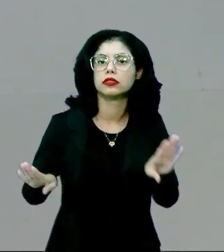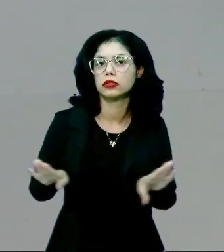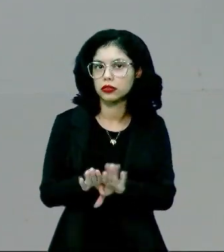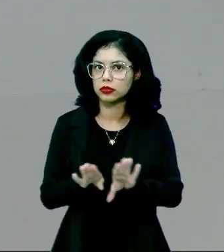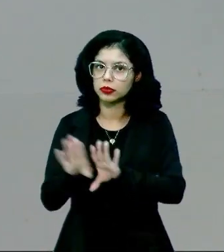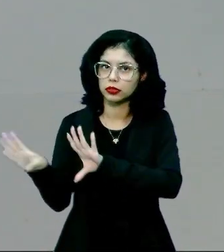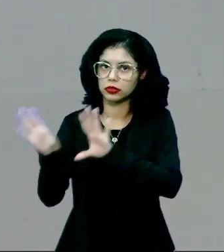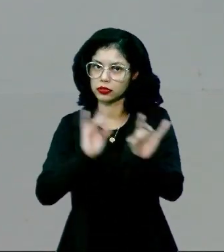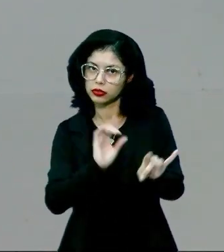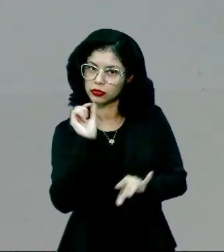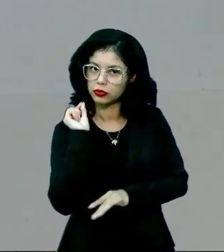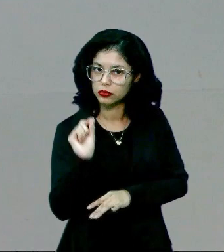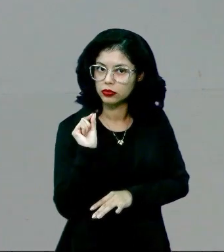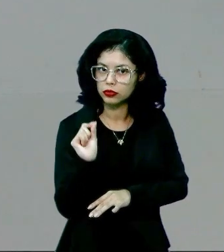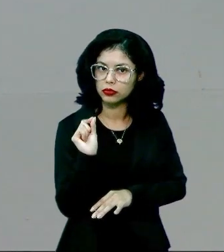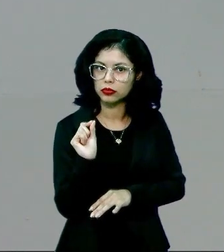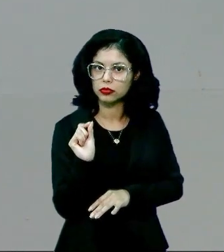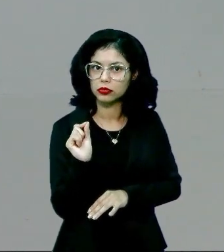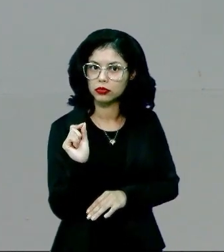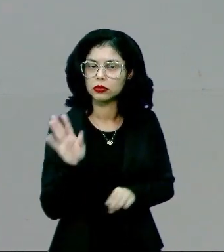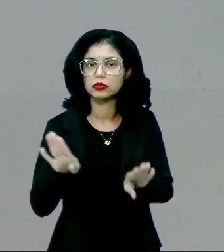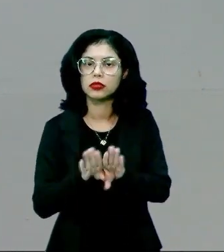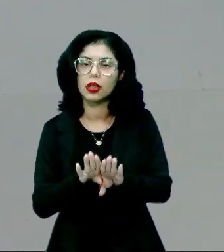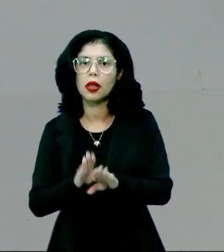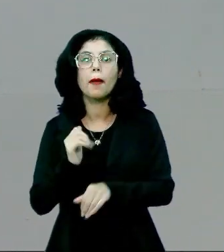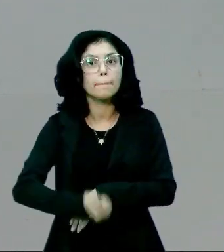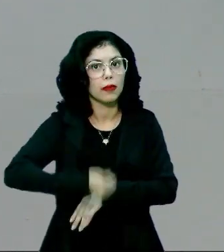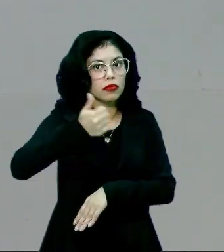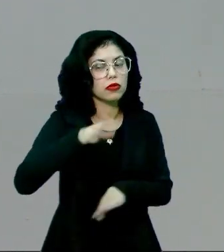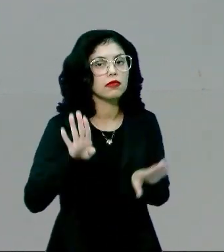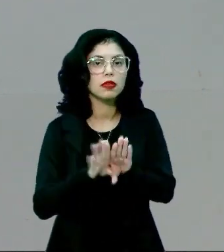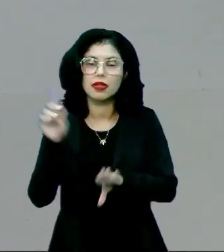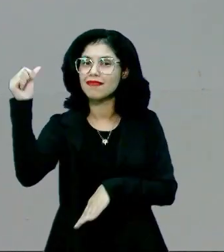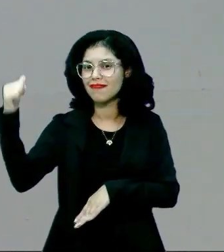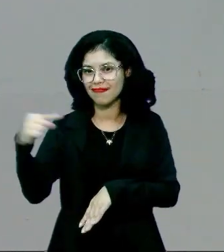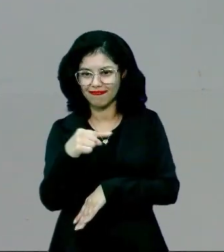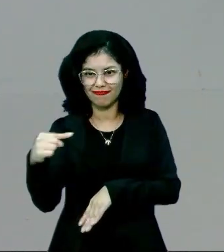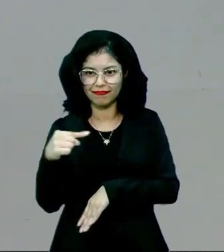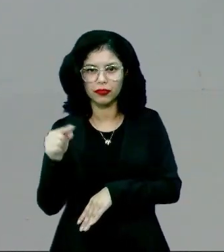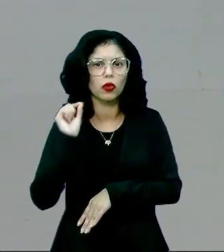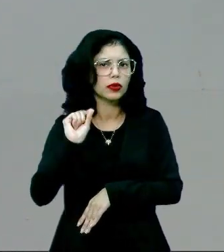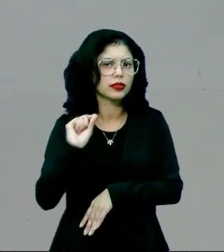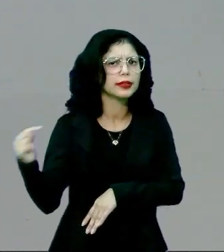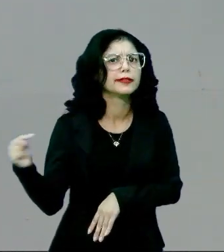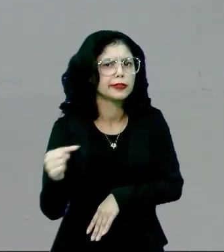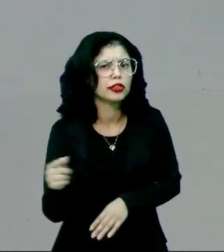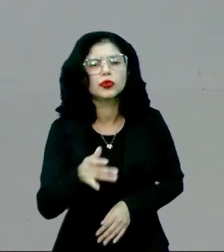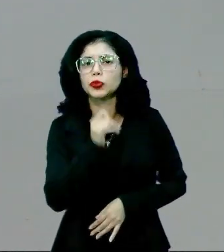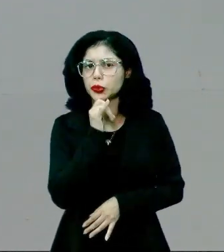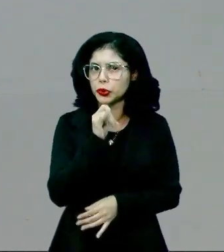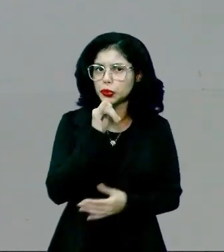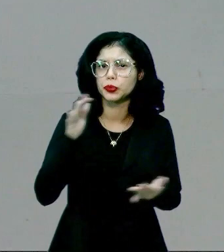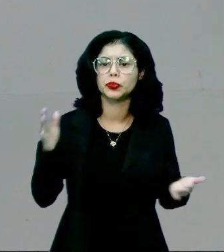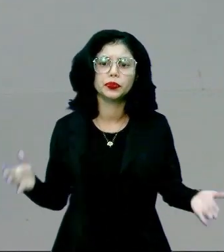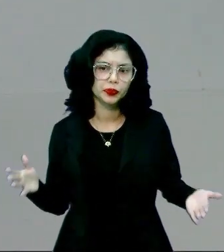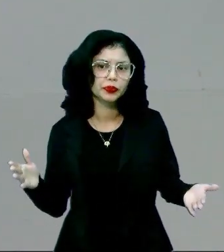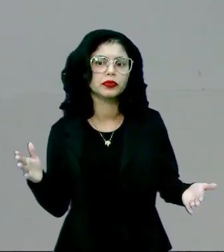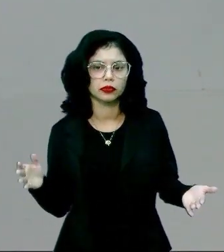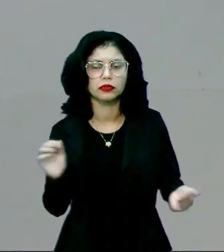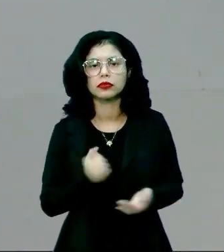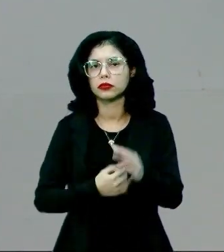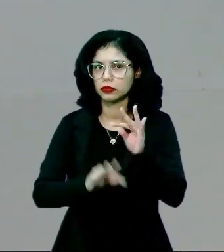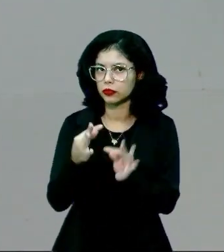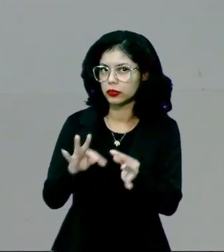ela traz aspectos positivos e negativos. O que seria negativo, por exemplo, com toda essa